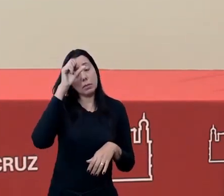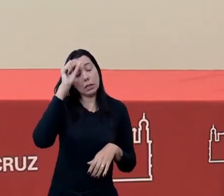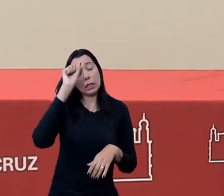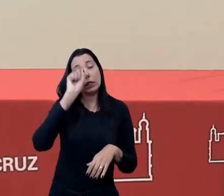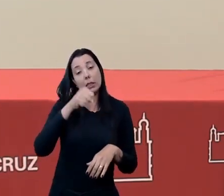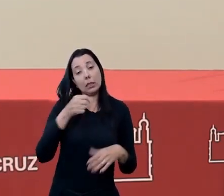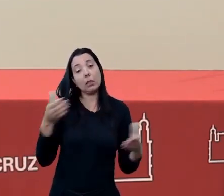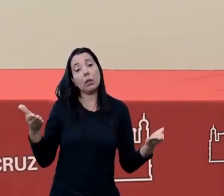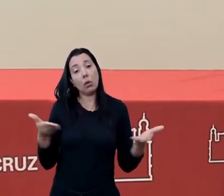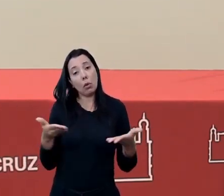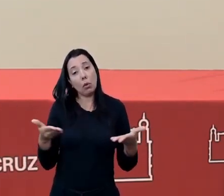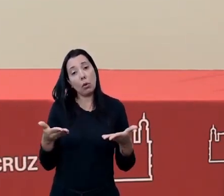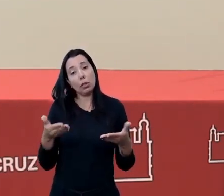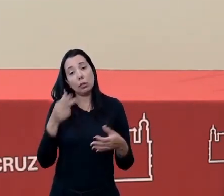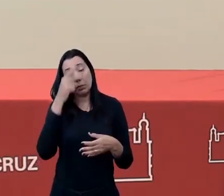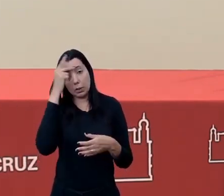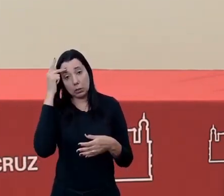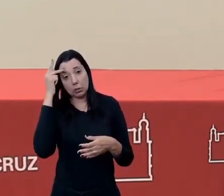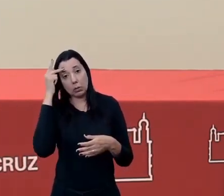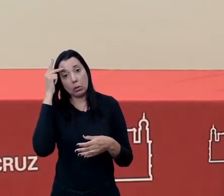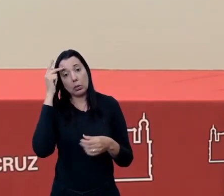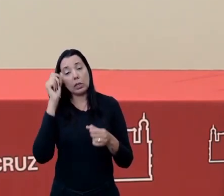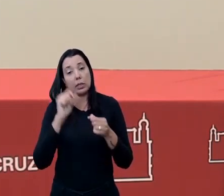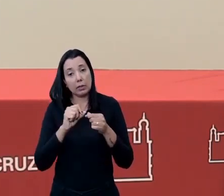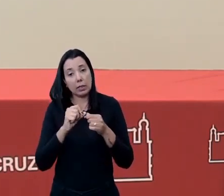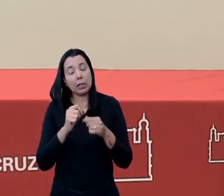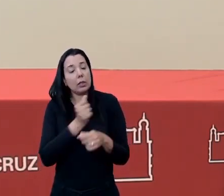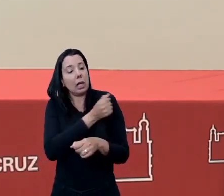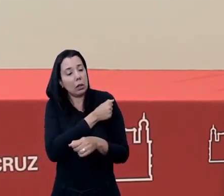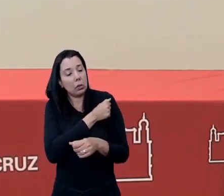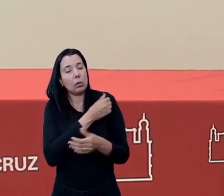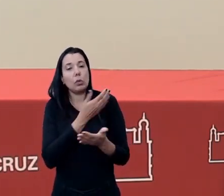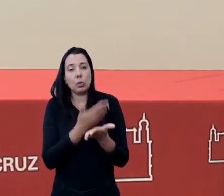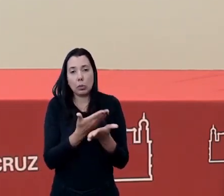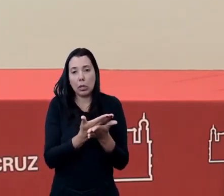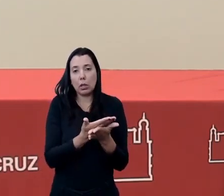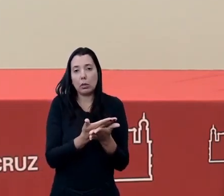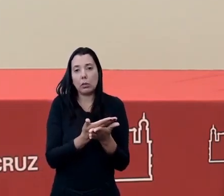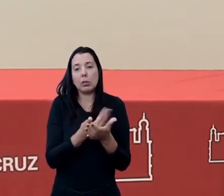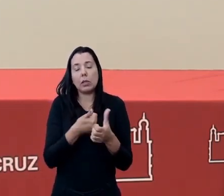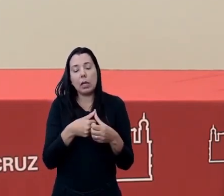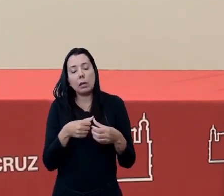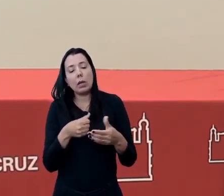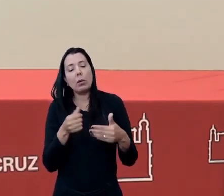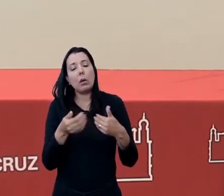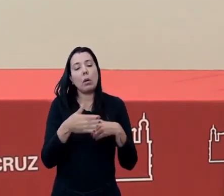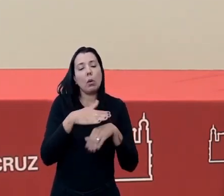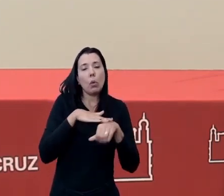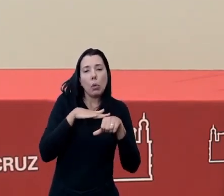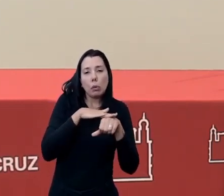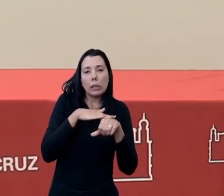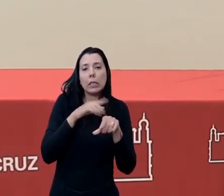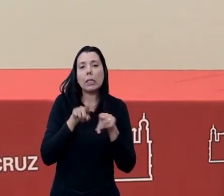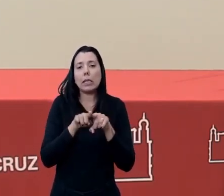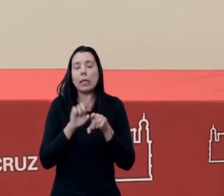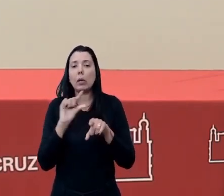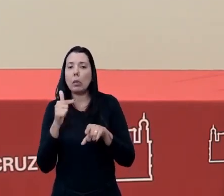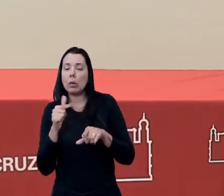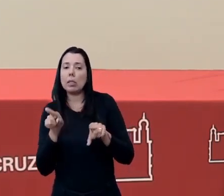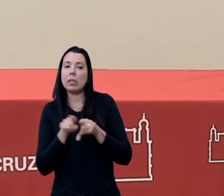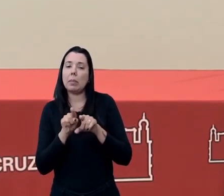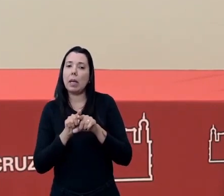gente, hoje, os residentes estão aí na plataforma Teams, articulados, mas a gente tem usado também outras